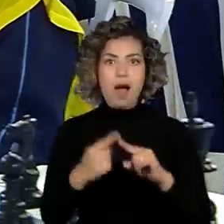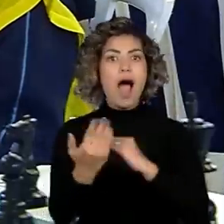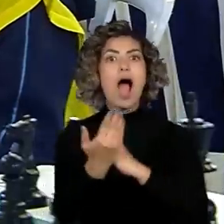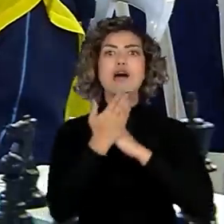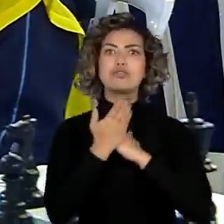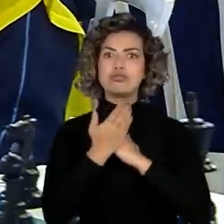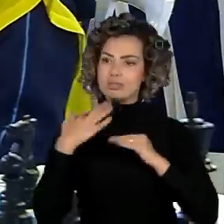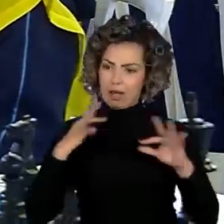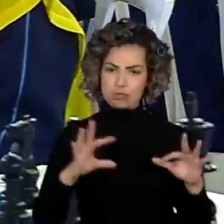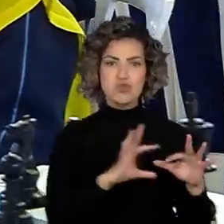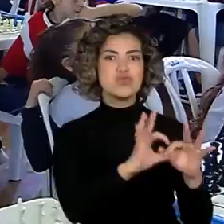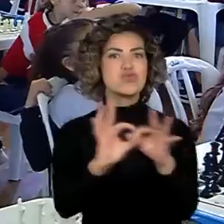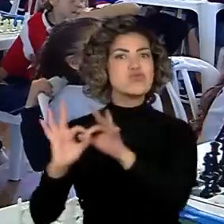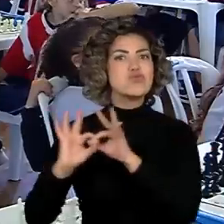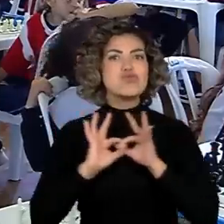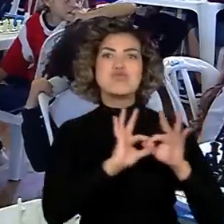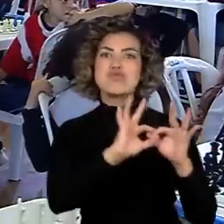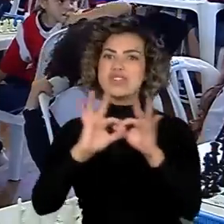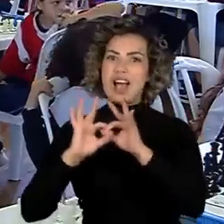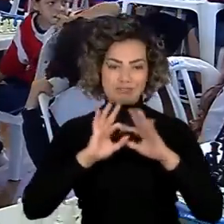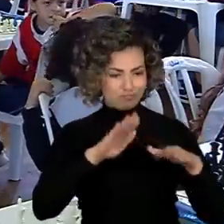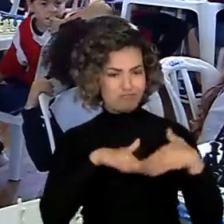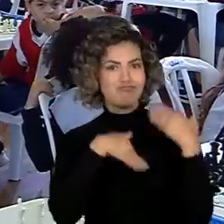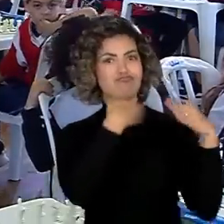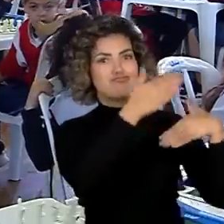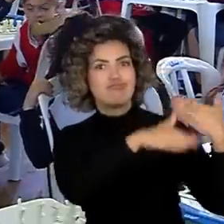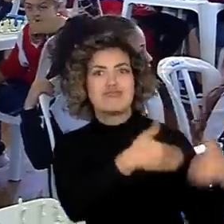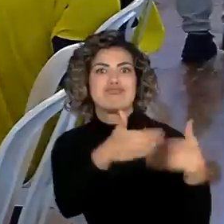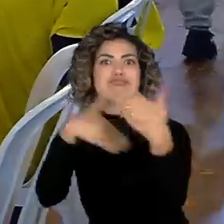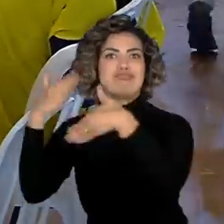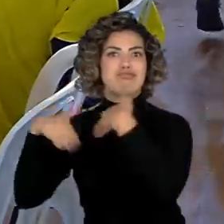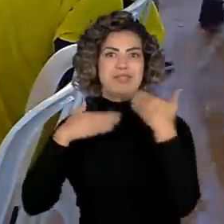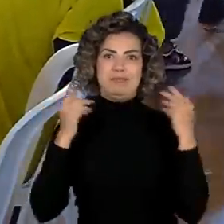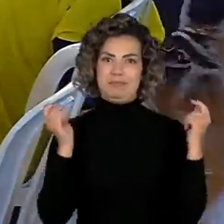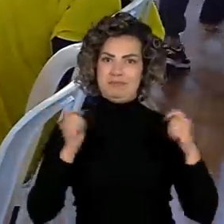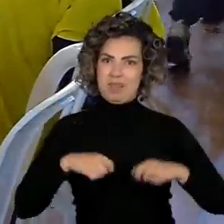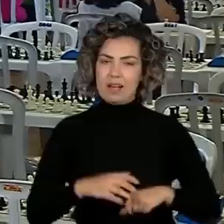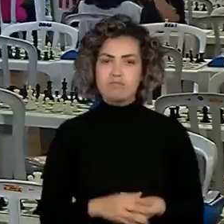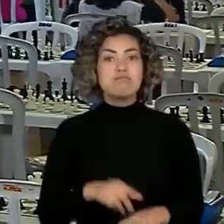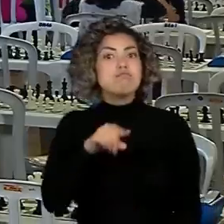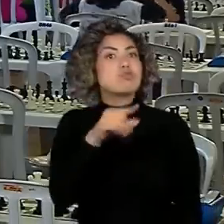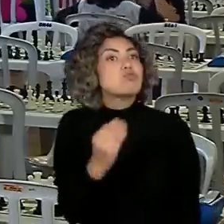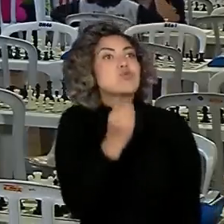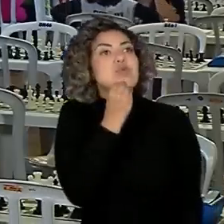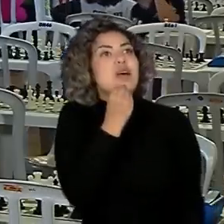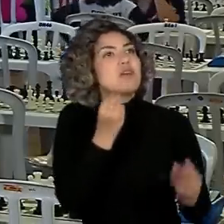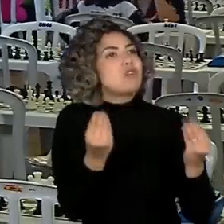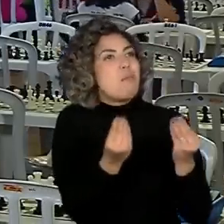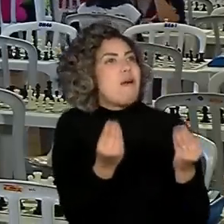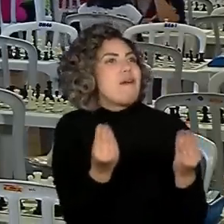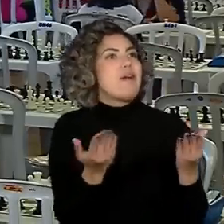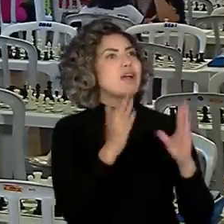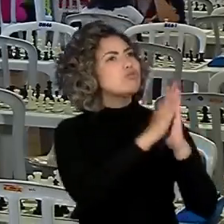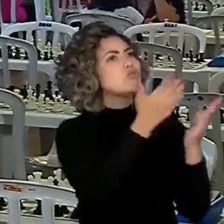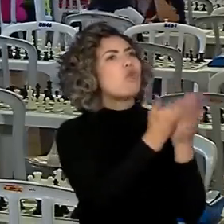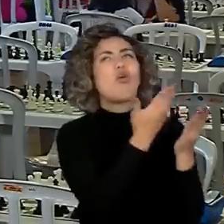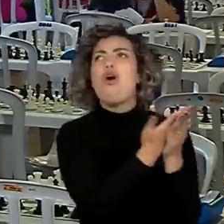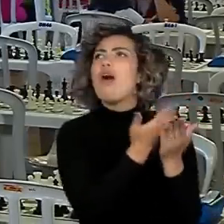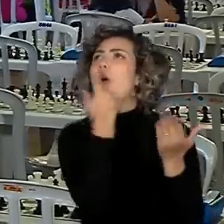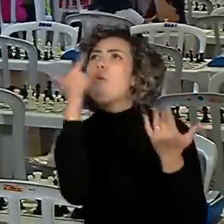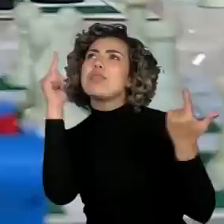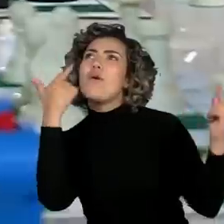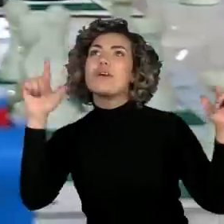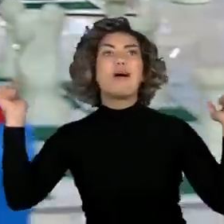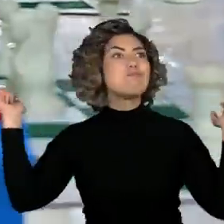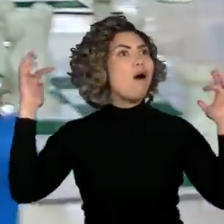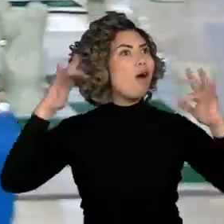desenvolvimento entre todos os participantes. E a oportunidade de eles conhecerem outras escolas, outros